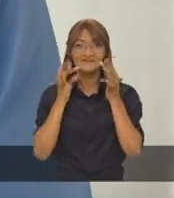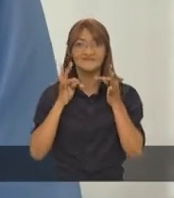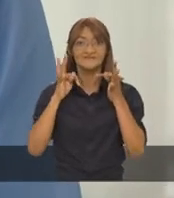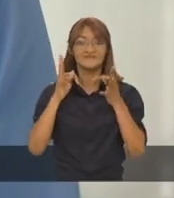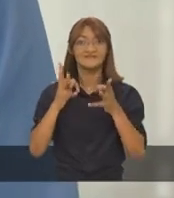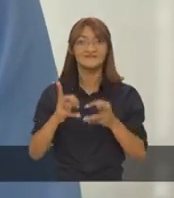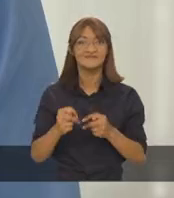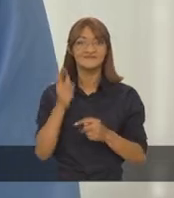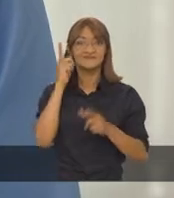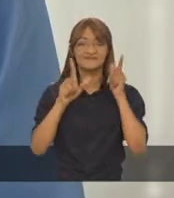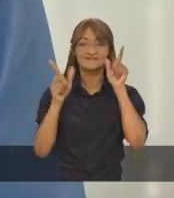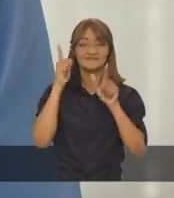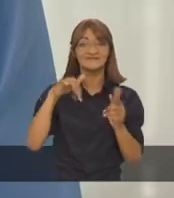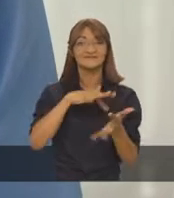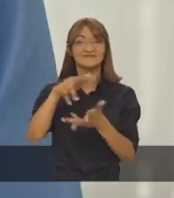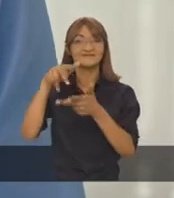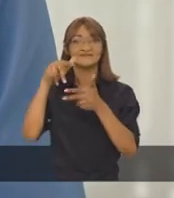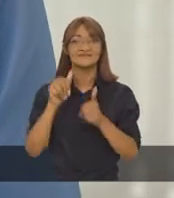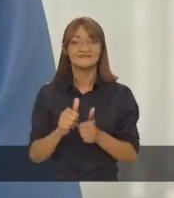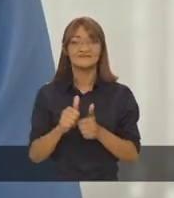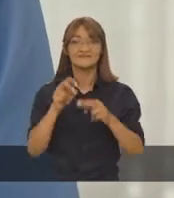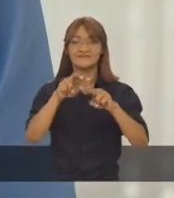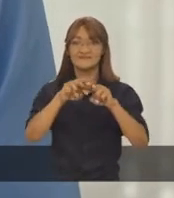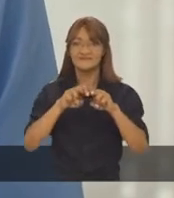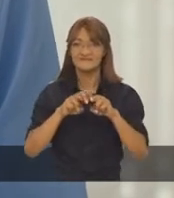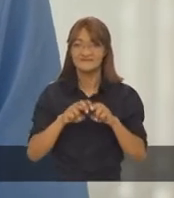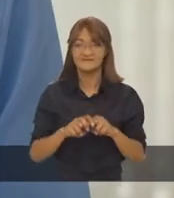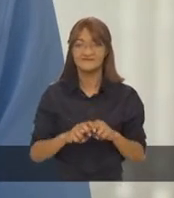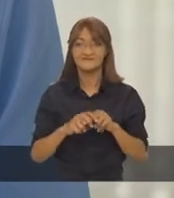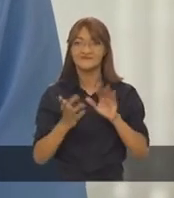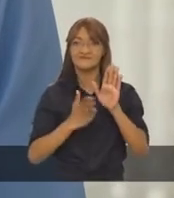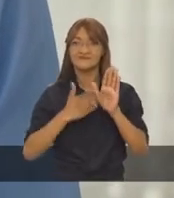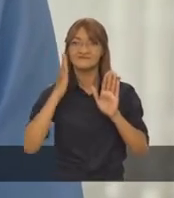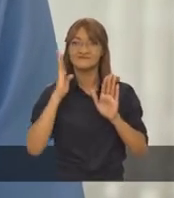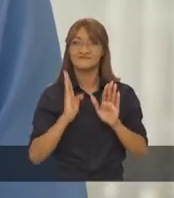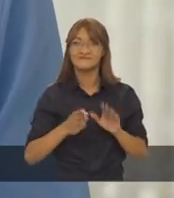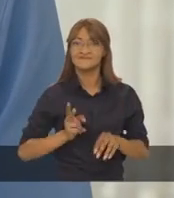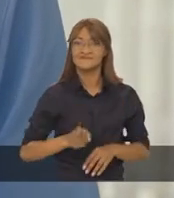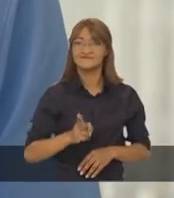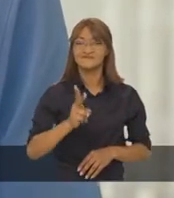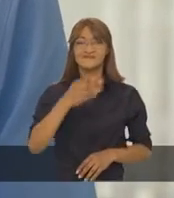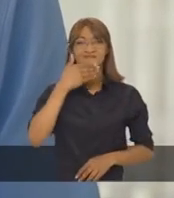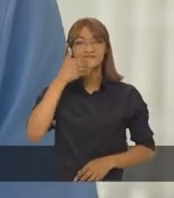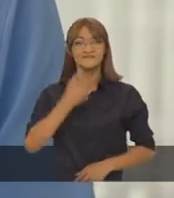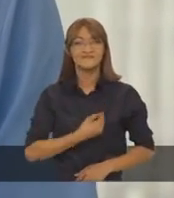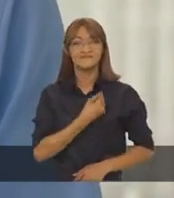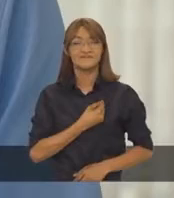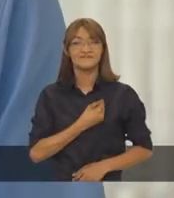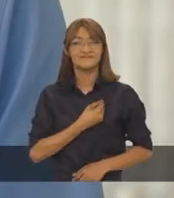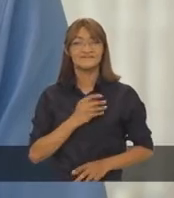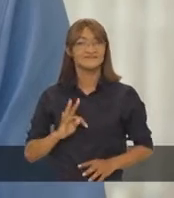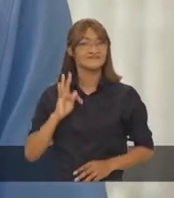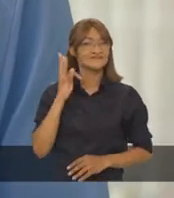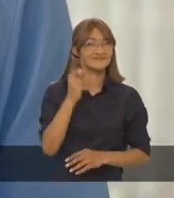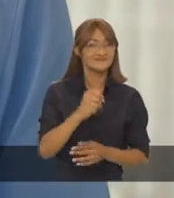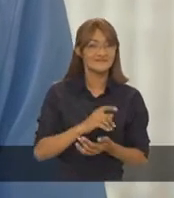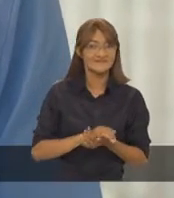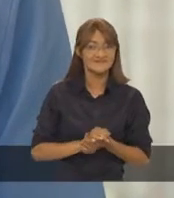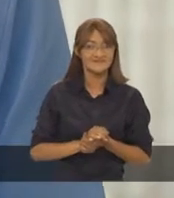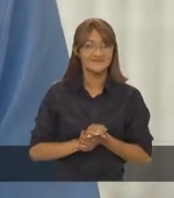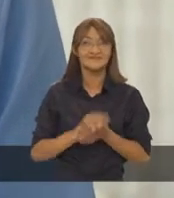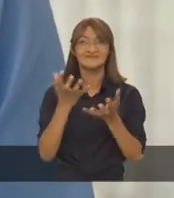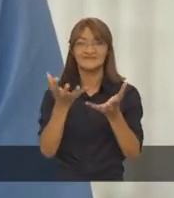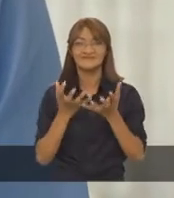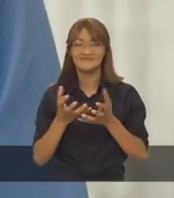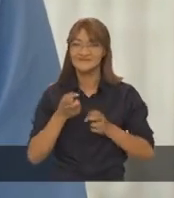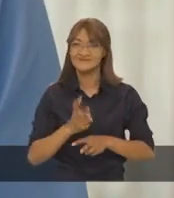pelo mundo vêm alcançando. A razão de ser dessa busca é proporcionar sempre qualidade de vida para nossos moradores. E é